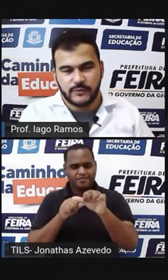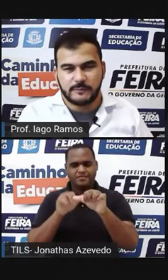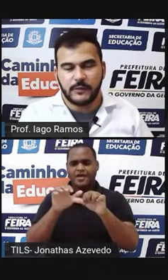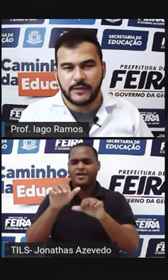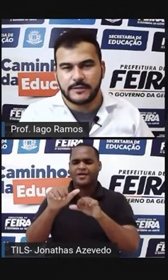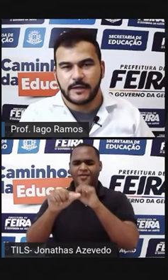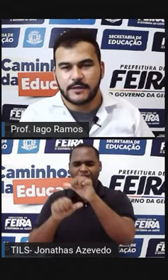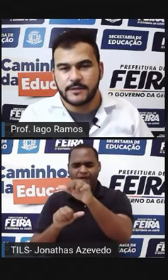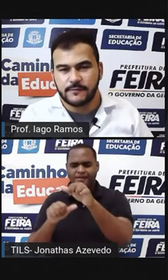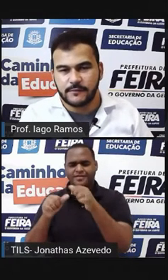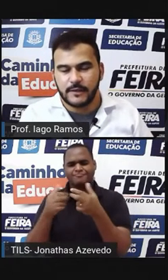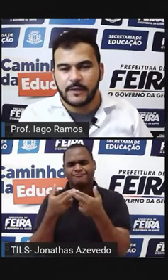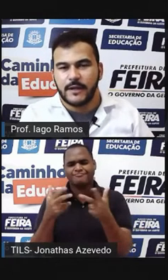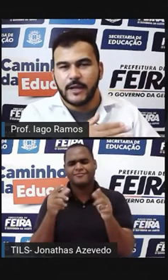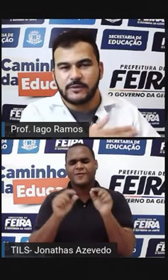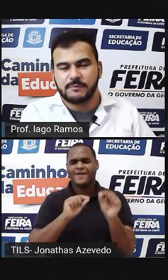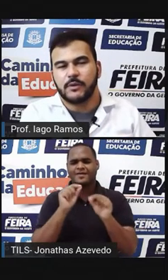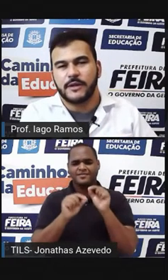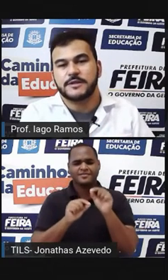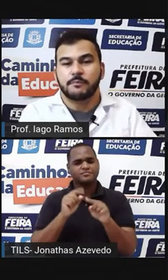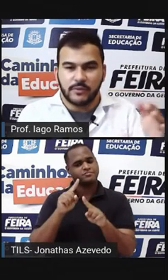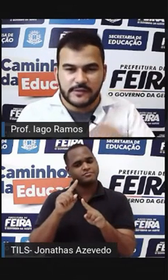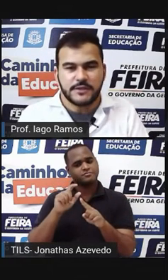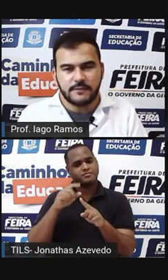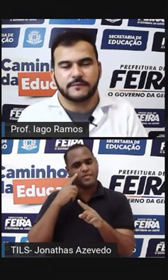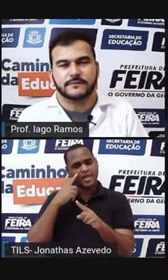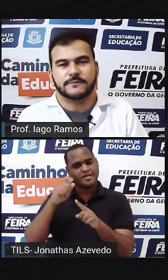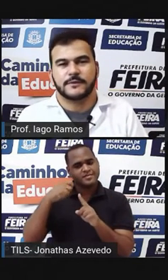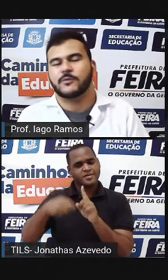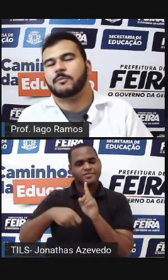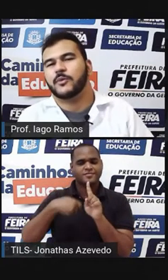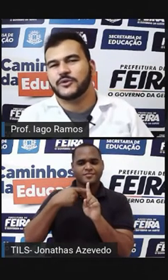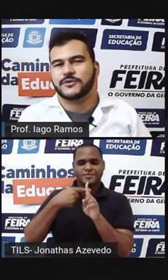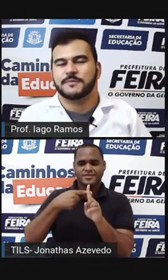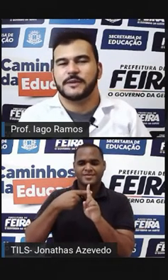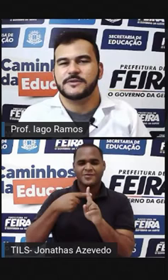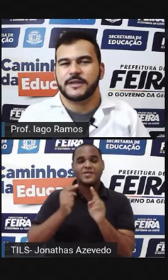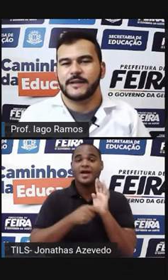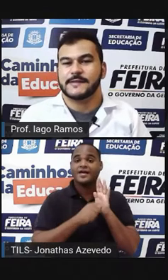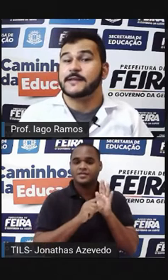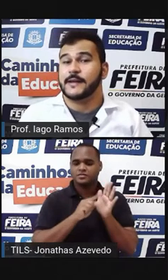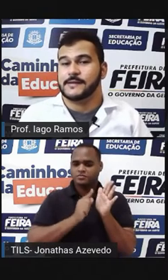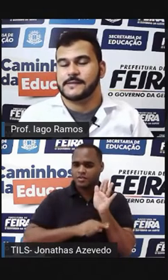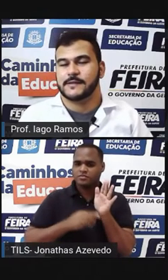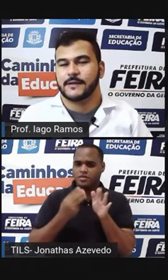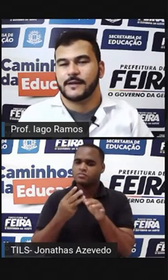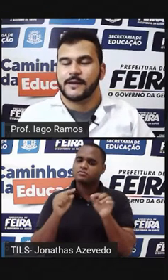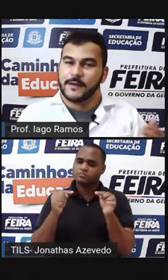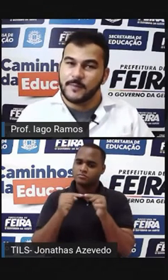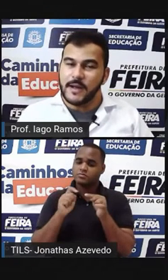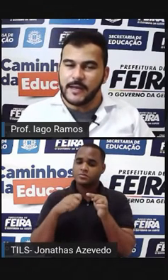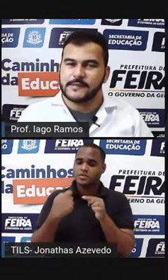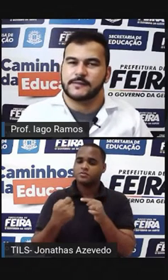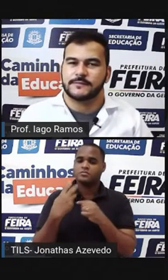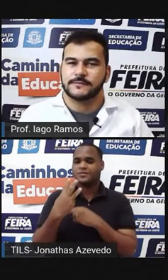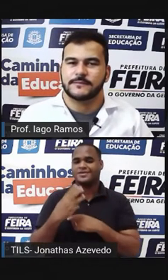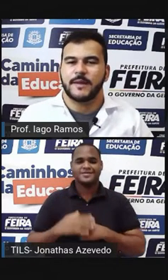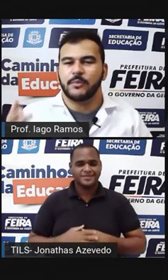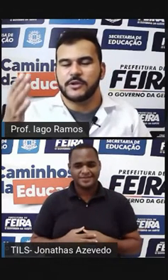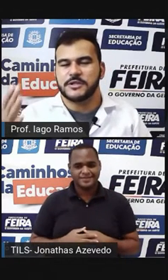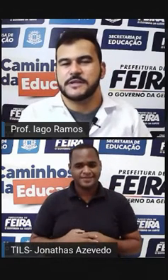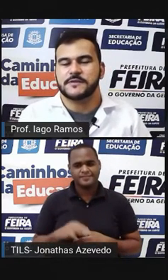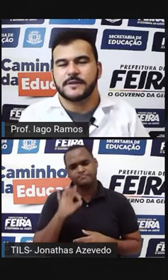oposto do expoente negativo É o expoente positivo Então o oposto de menos 3 é 3 Beleza